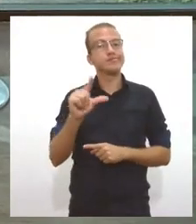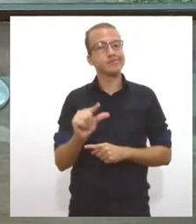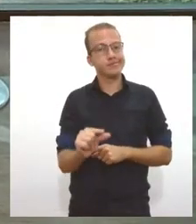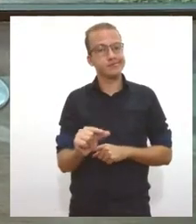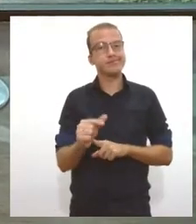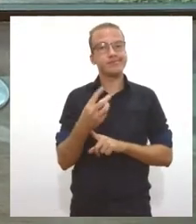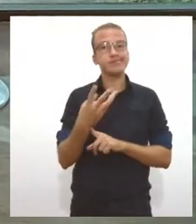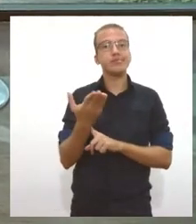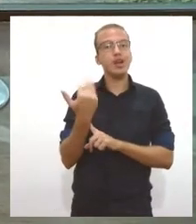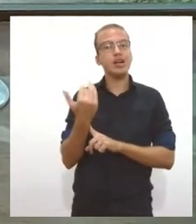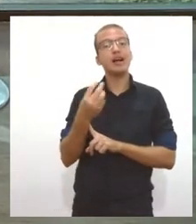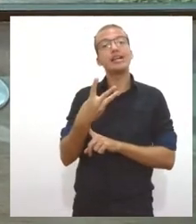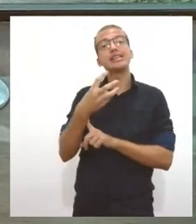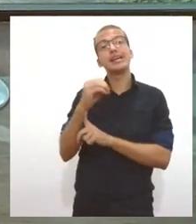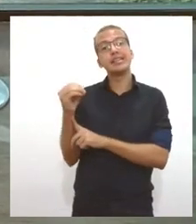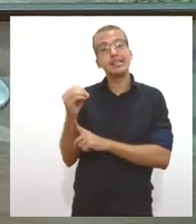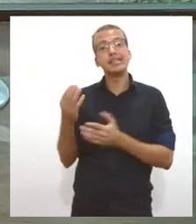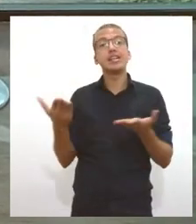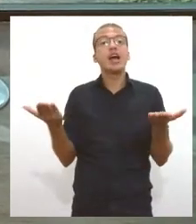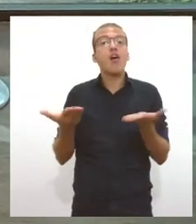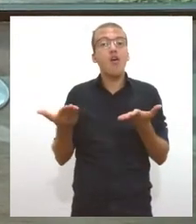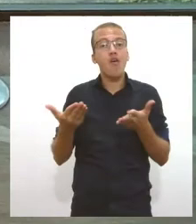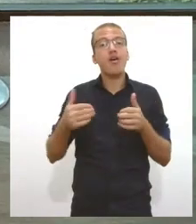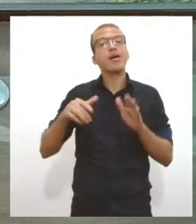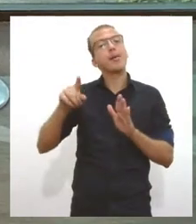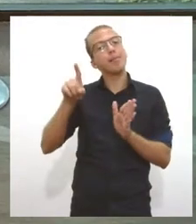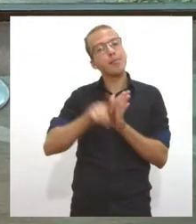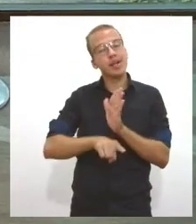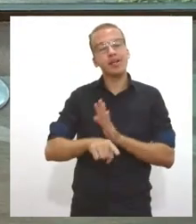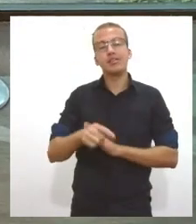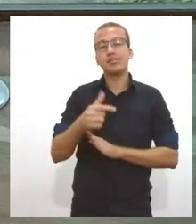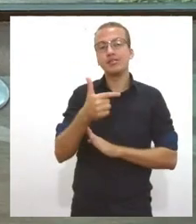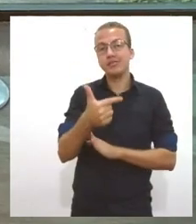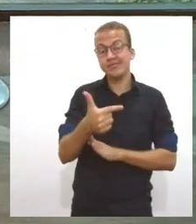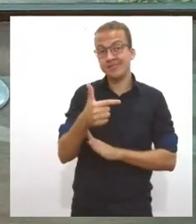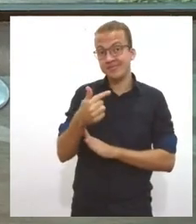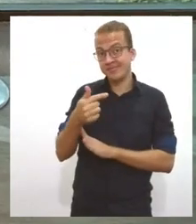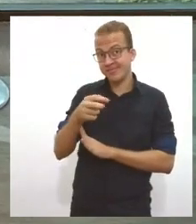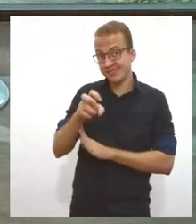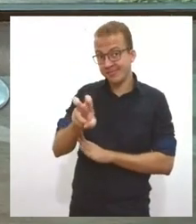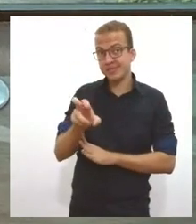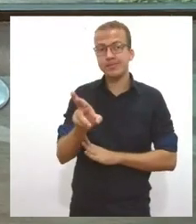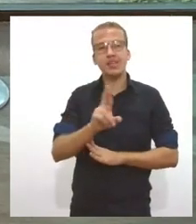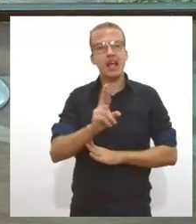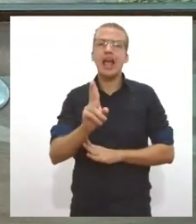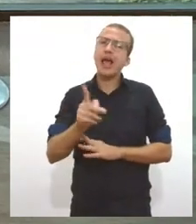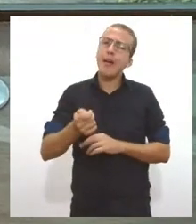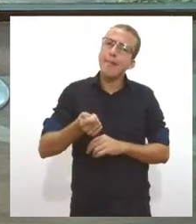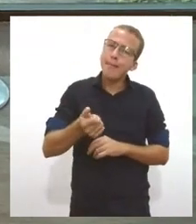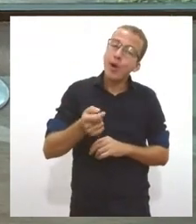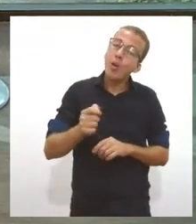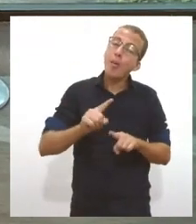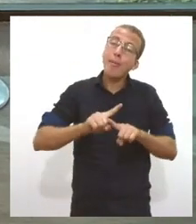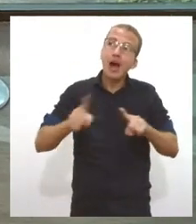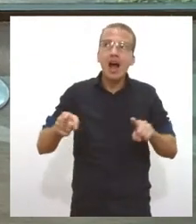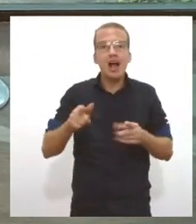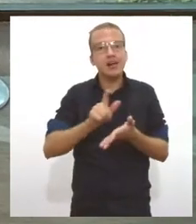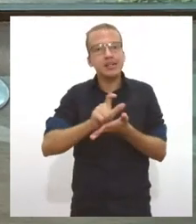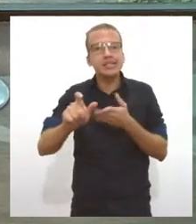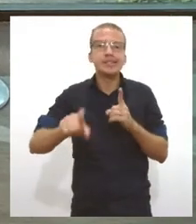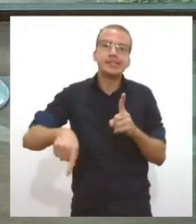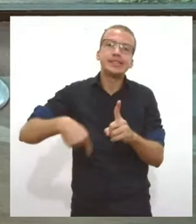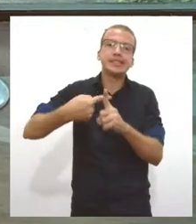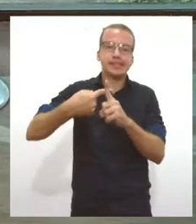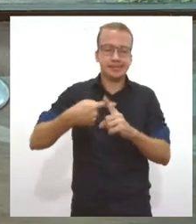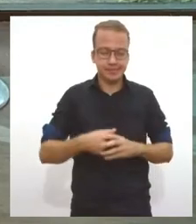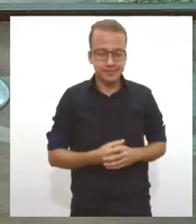275,00, que já é algo mesmo que pouco mais positivo. A gente fica na expectativa do que é